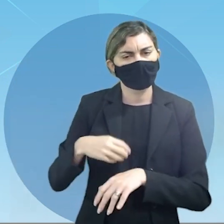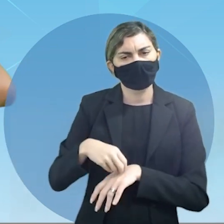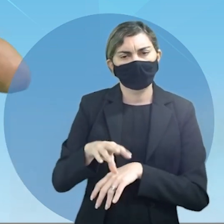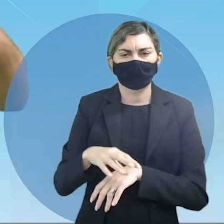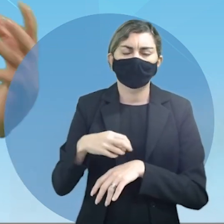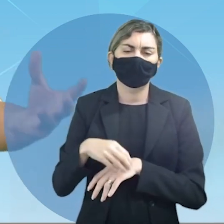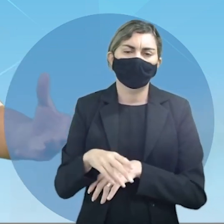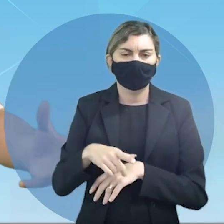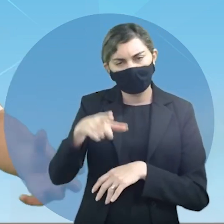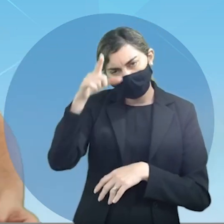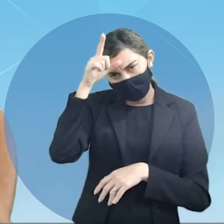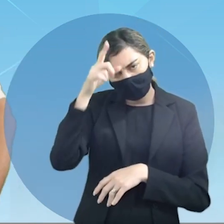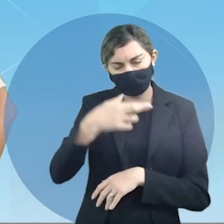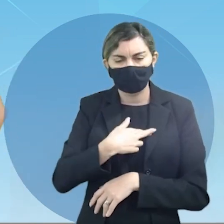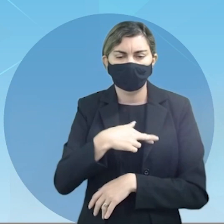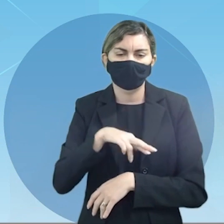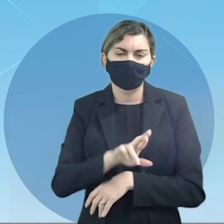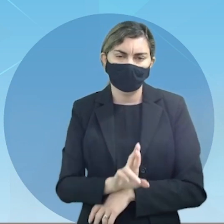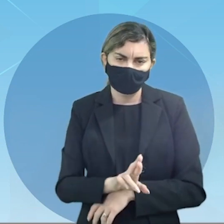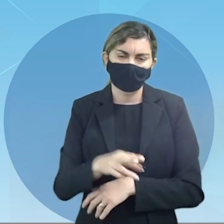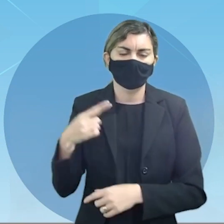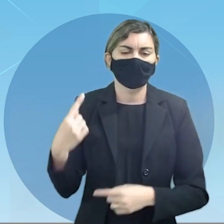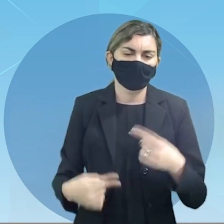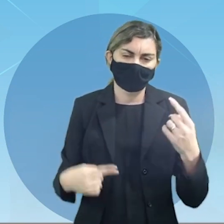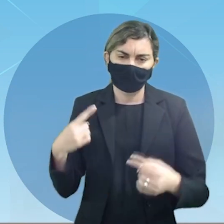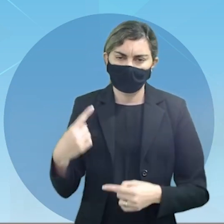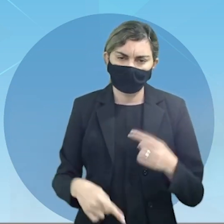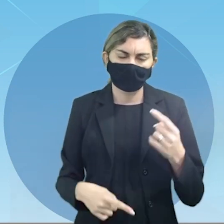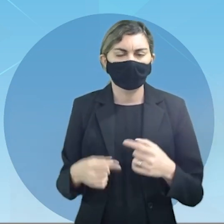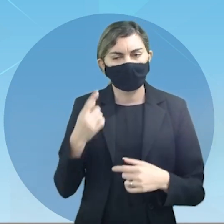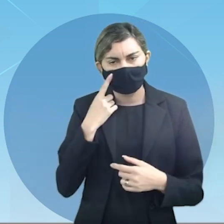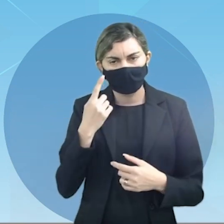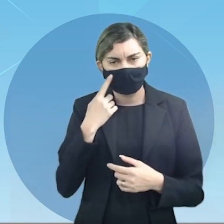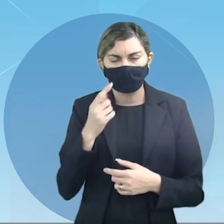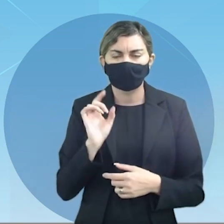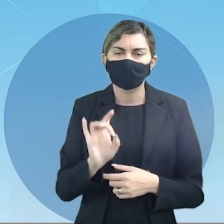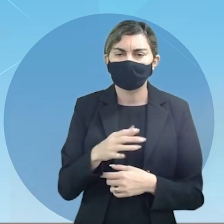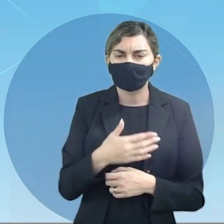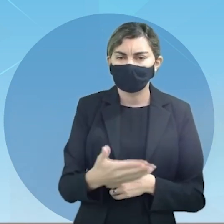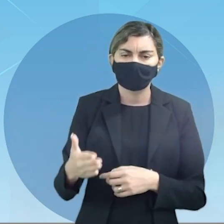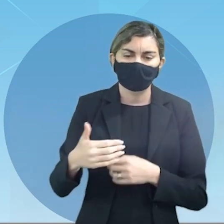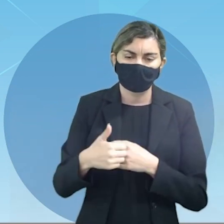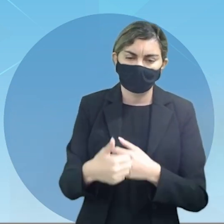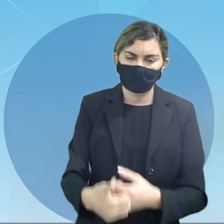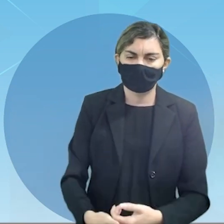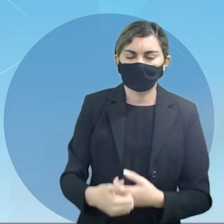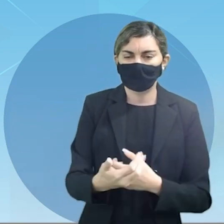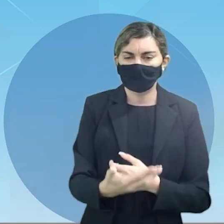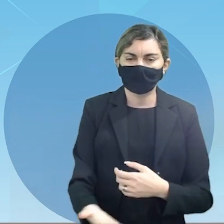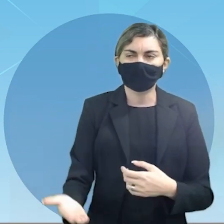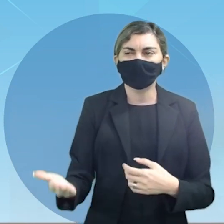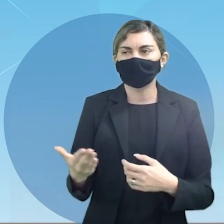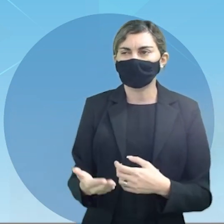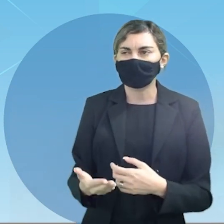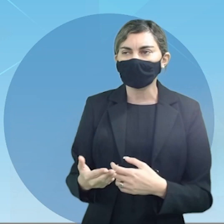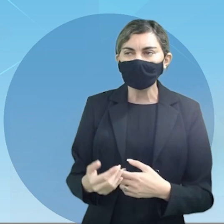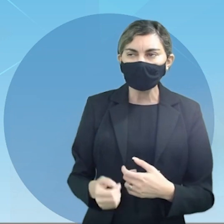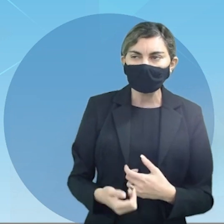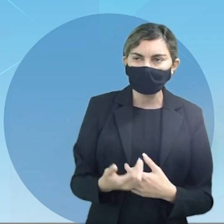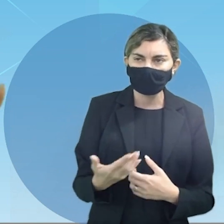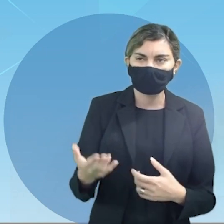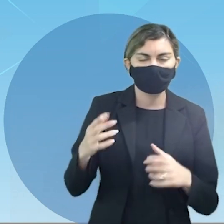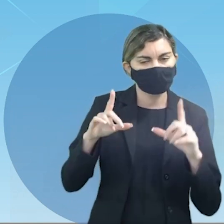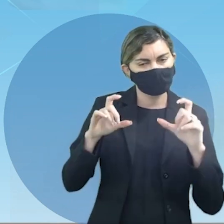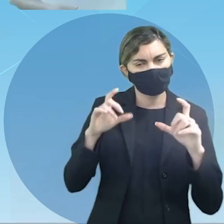essa questão líder religioso líder político vejam só então acompanhem e aqui trago uma foto para vocês